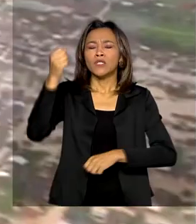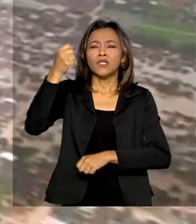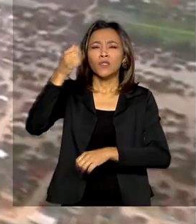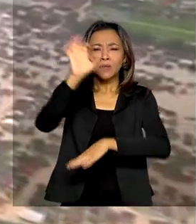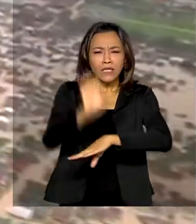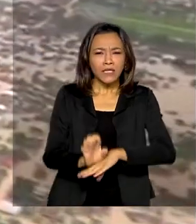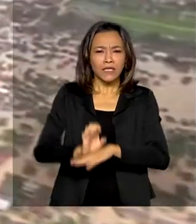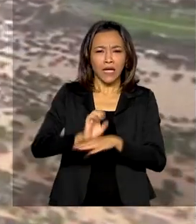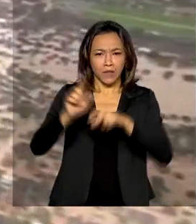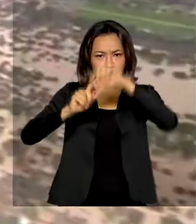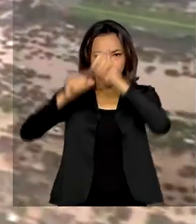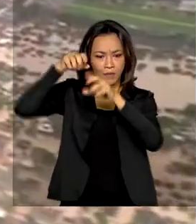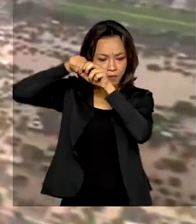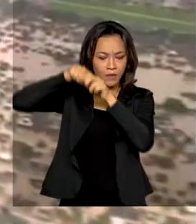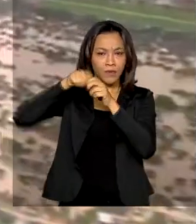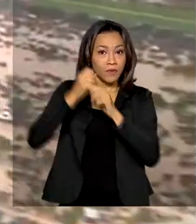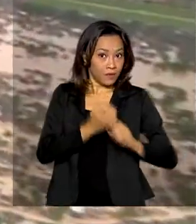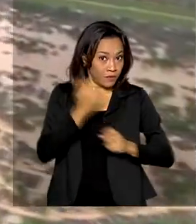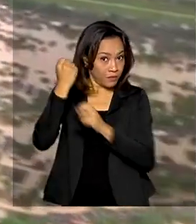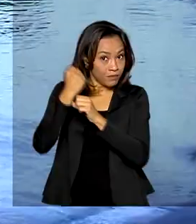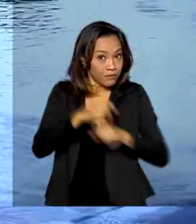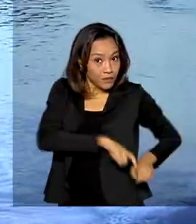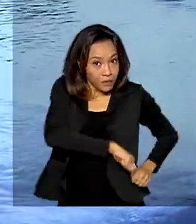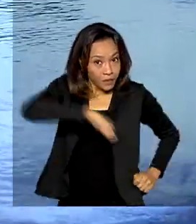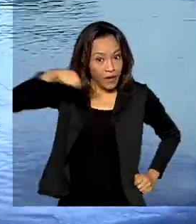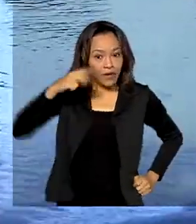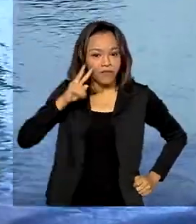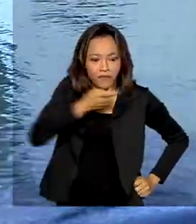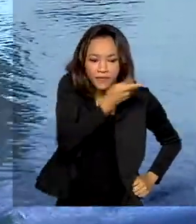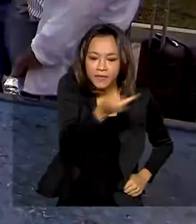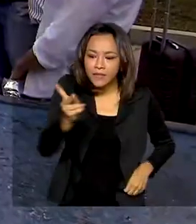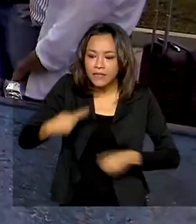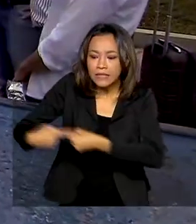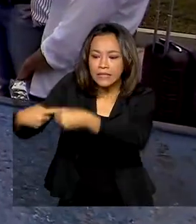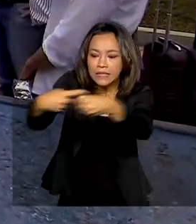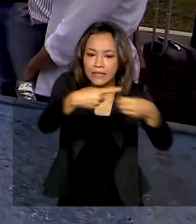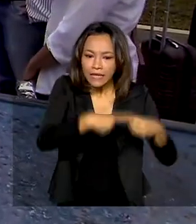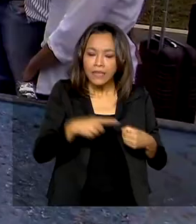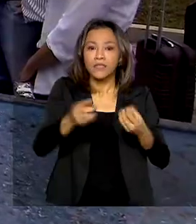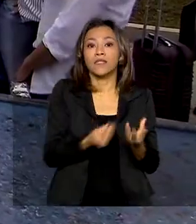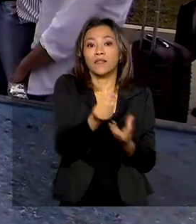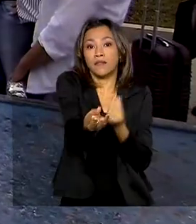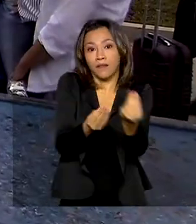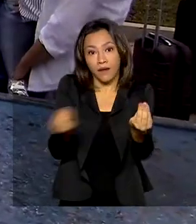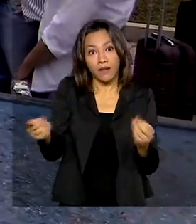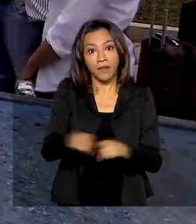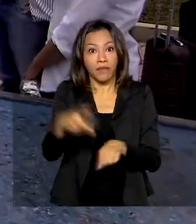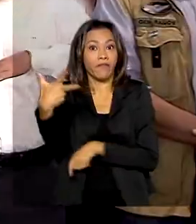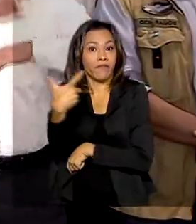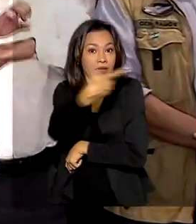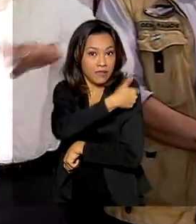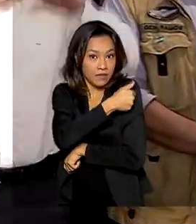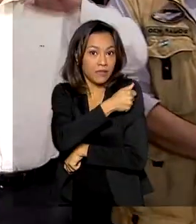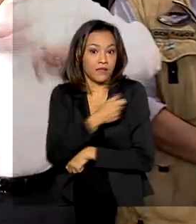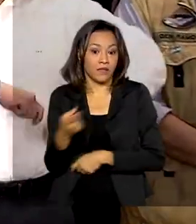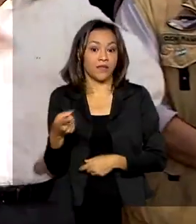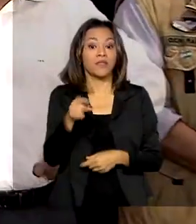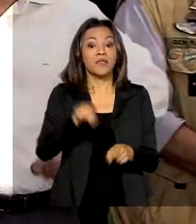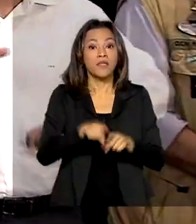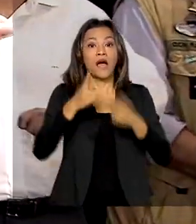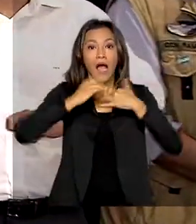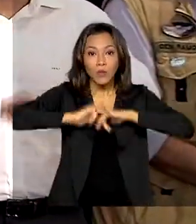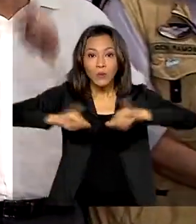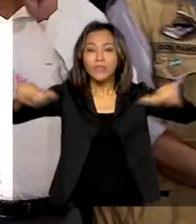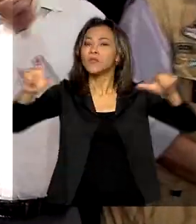e ministros visitam municípios afetados pelas enchentes, entregam vacinas contra a Covid-19 e anunciam recursos